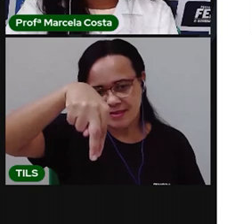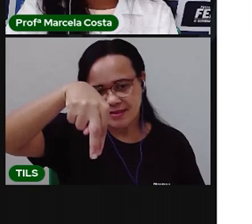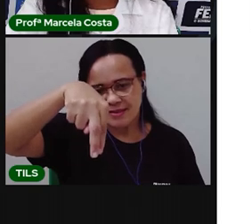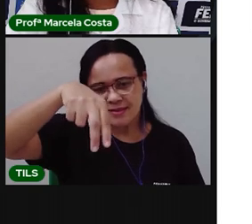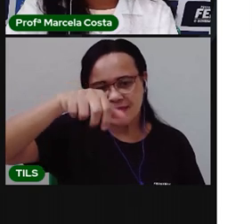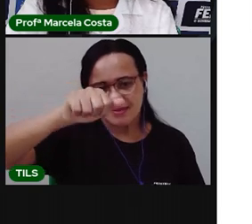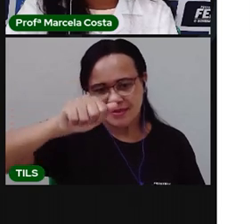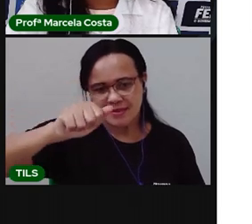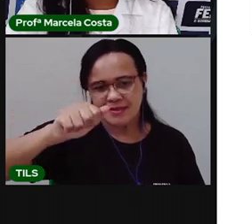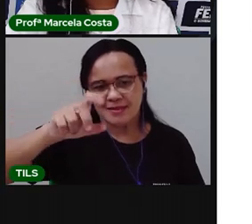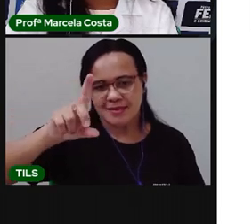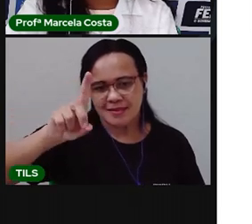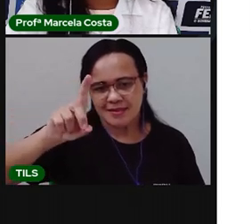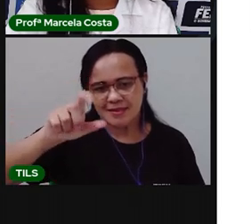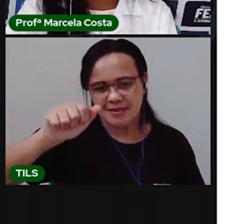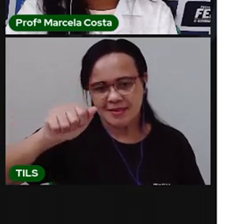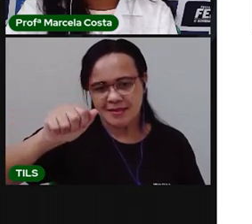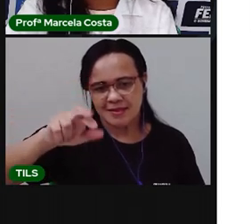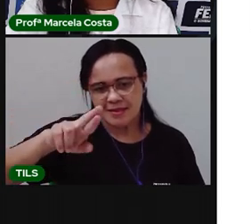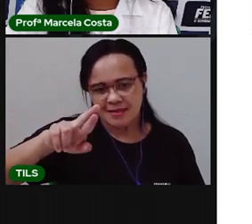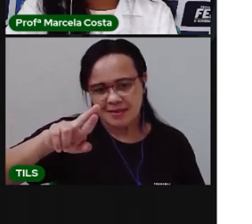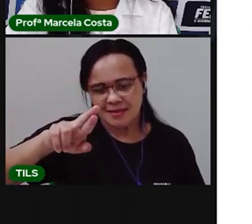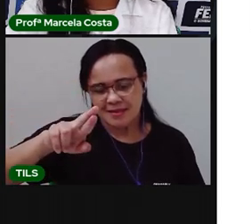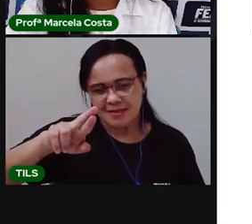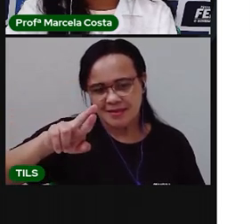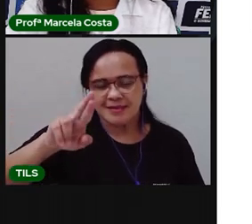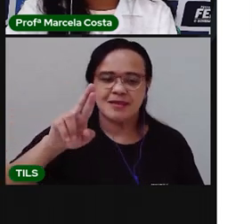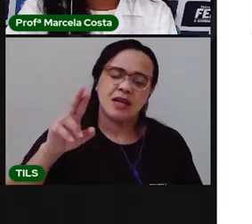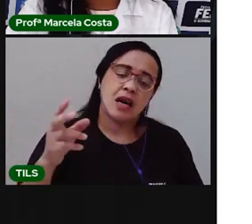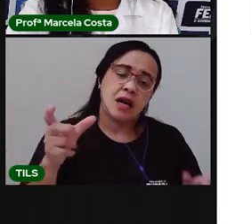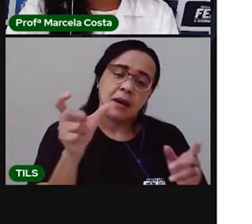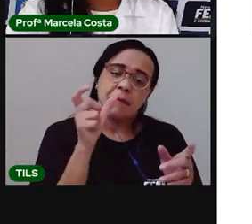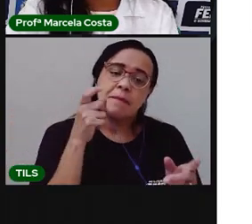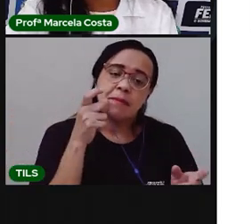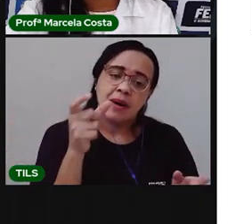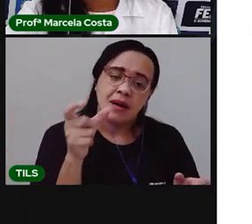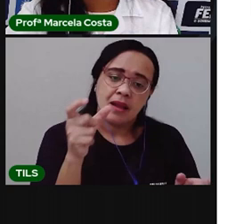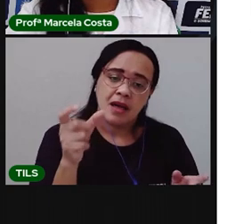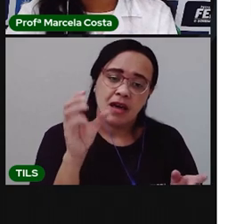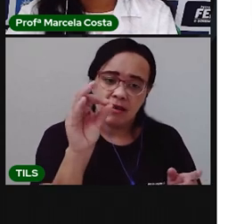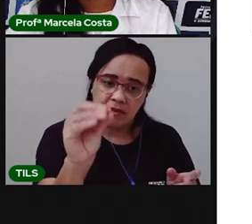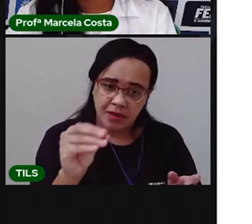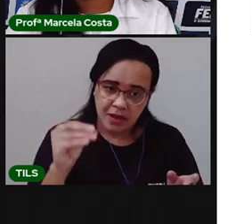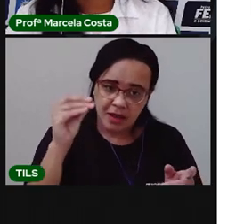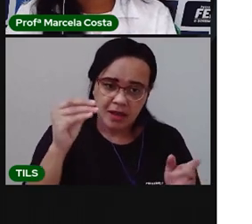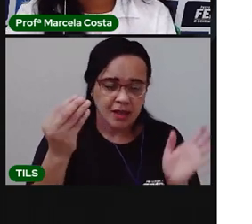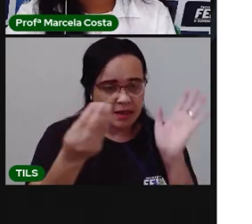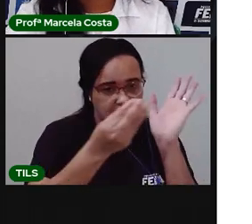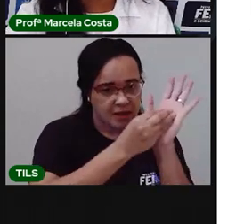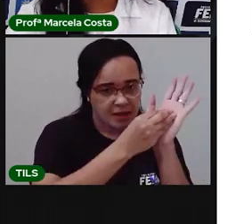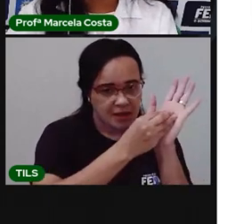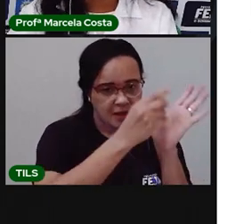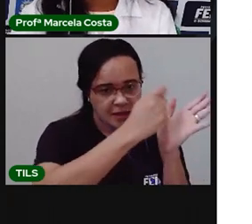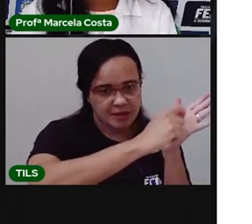Nadar. Então, você vai pegar essa palavra e vai escrever ela nesse último espaço, nessa última linha.